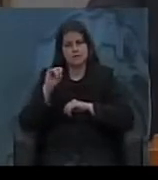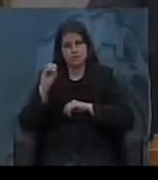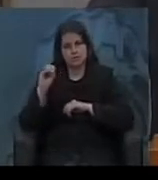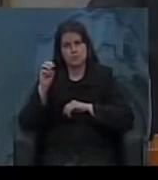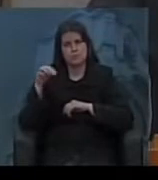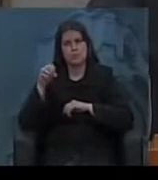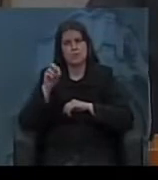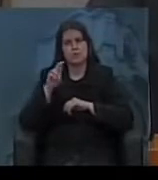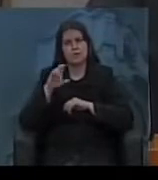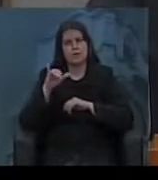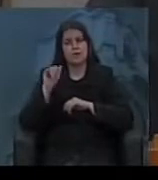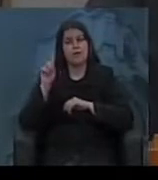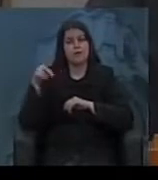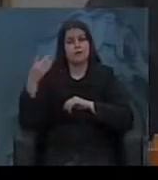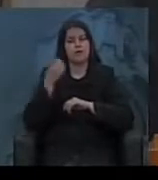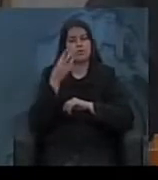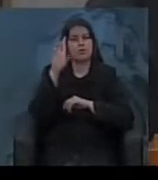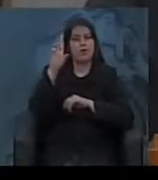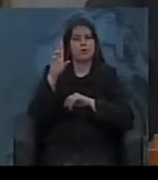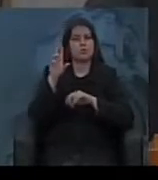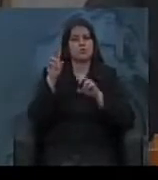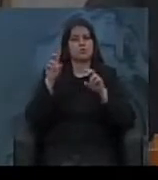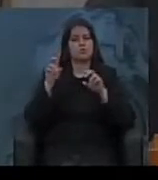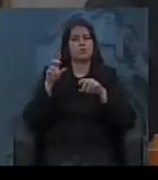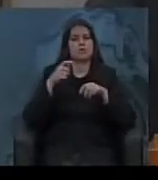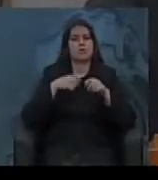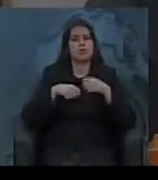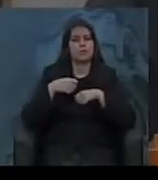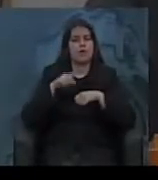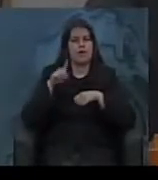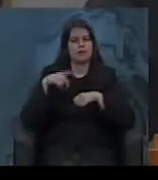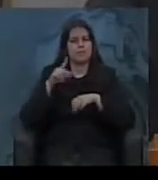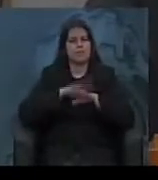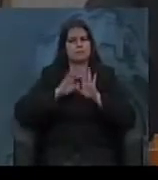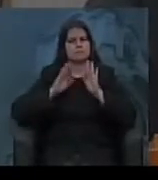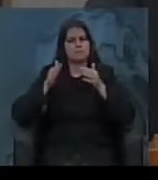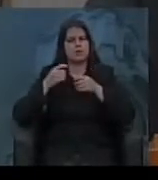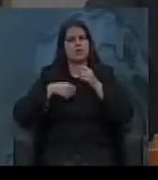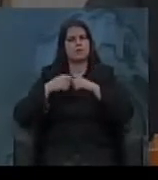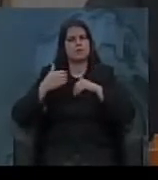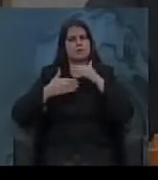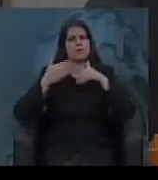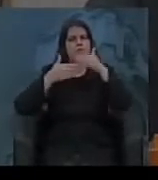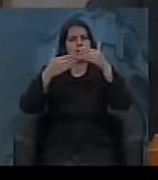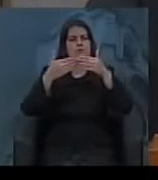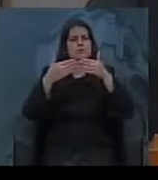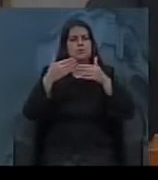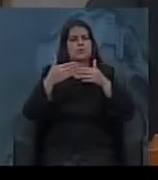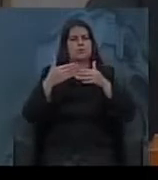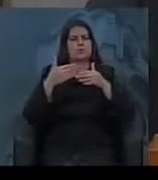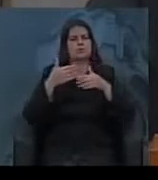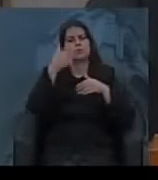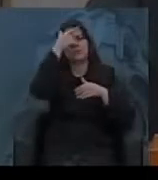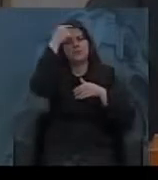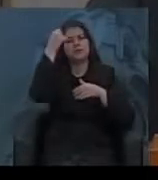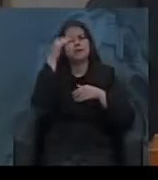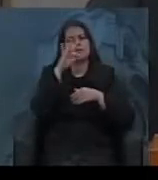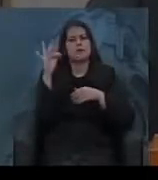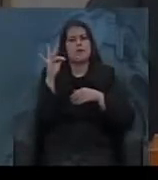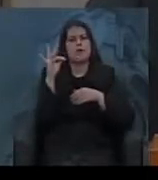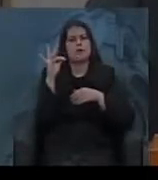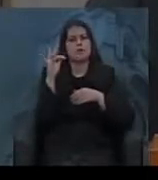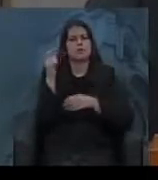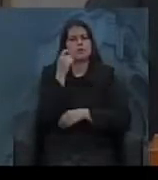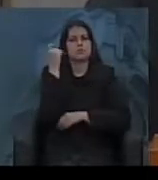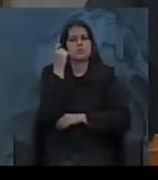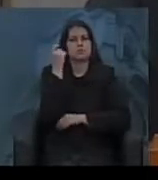Professor Cássio possui doutorado em Economia, com ênfase em Economia do Desenvolvimento pela Universidade Federal do Rio Grande do Sul,